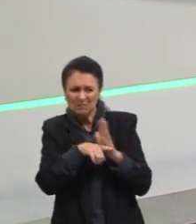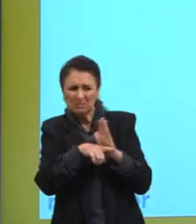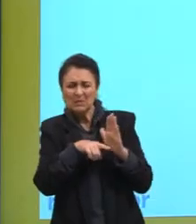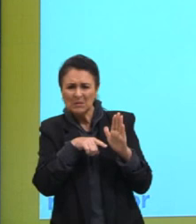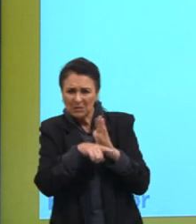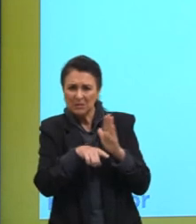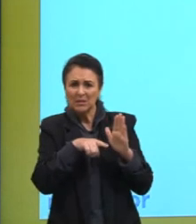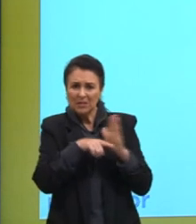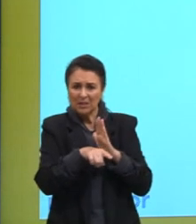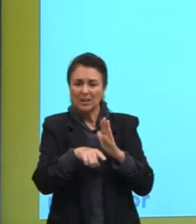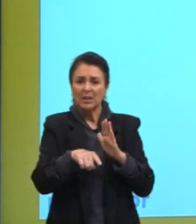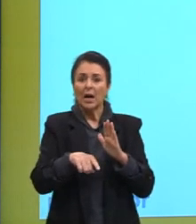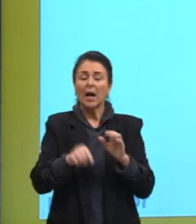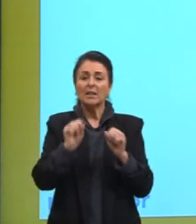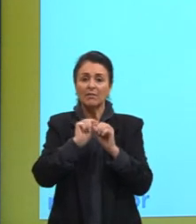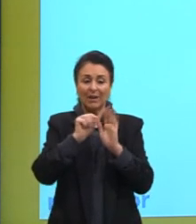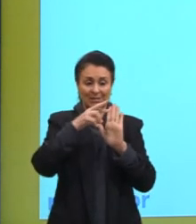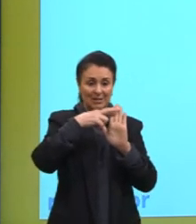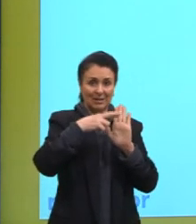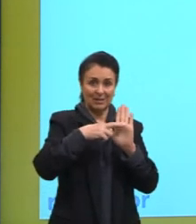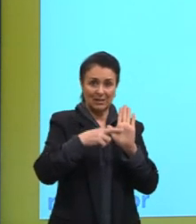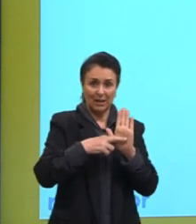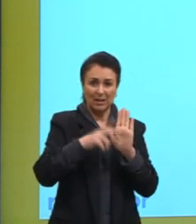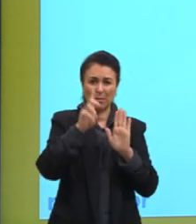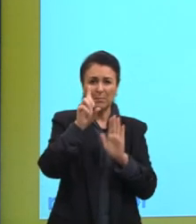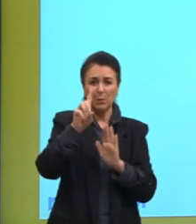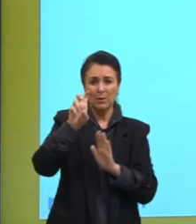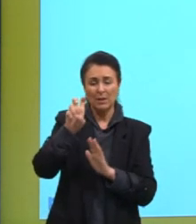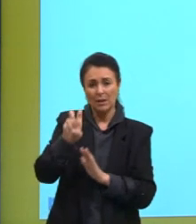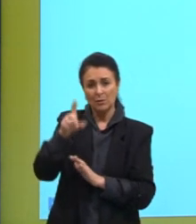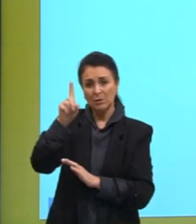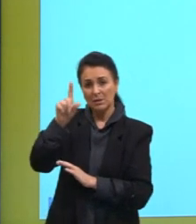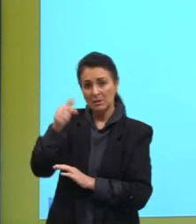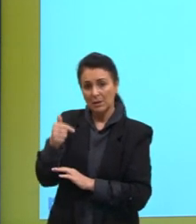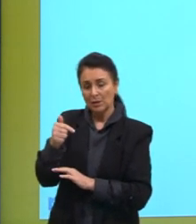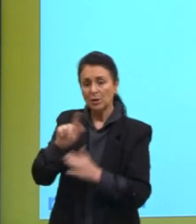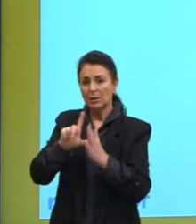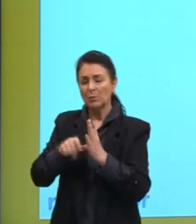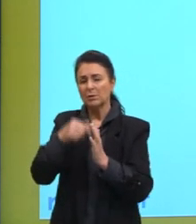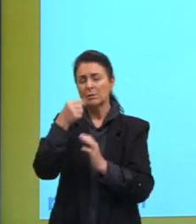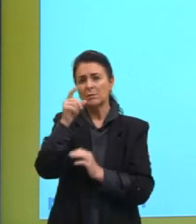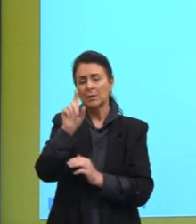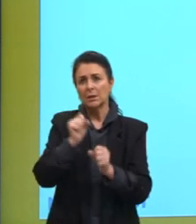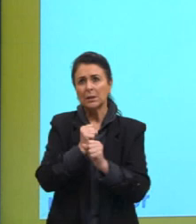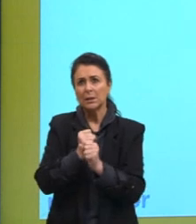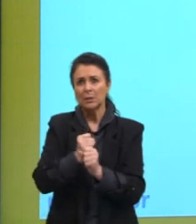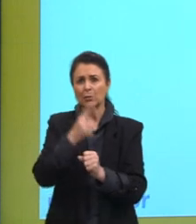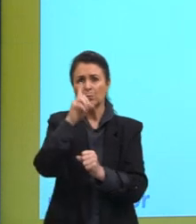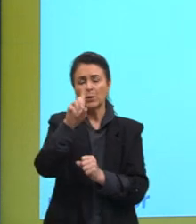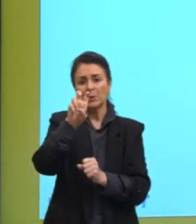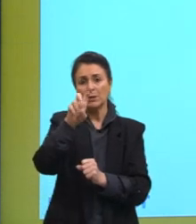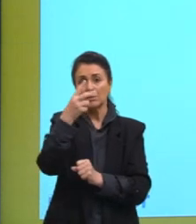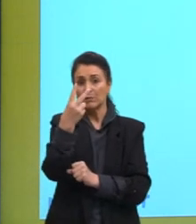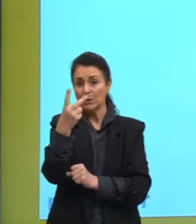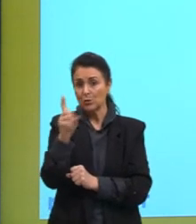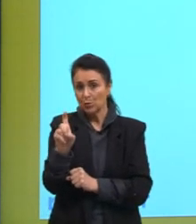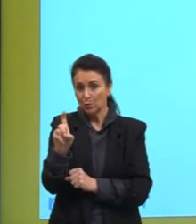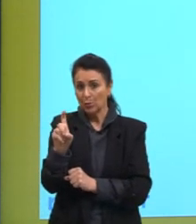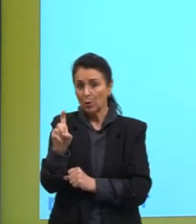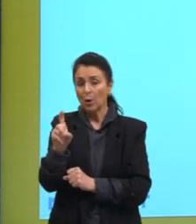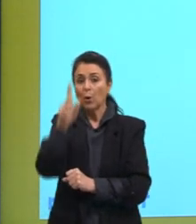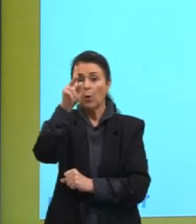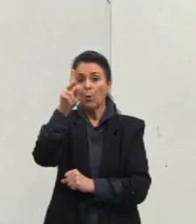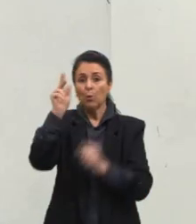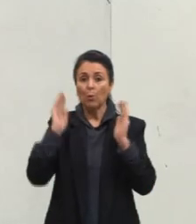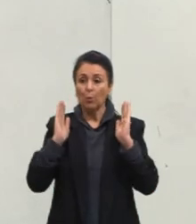ele prega essas teses em 1517, em 1521 ele vai ser excomungado pelo Papa,